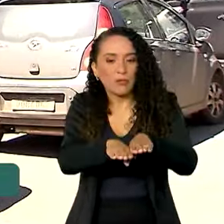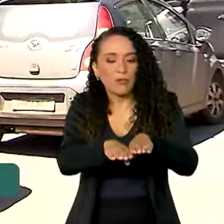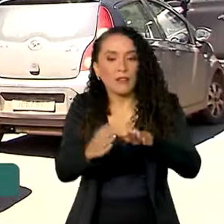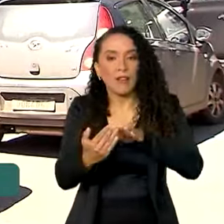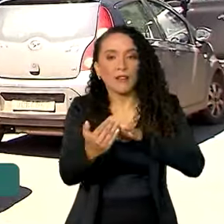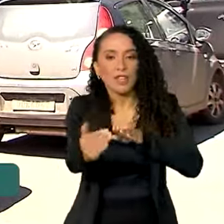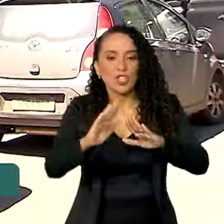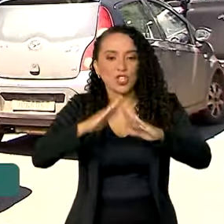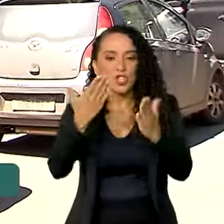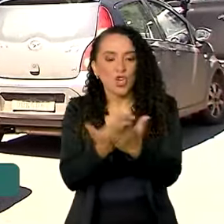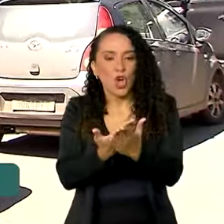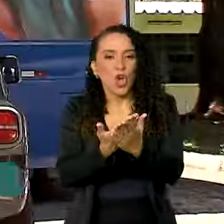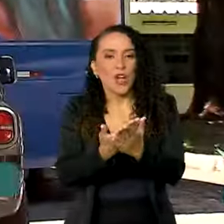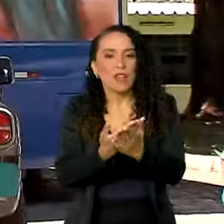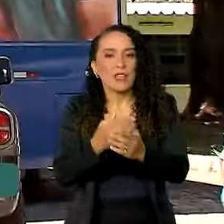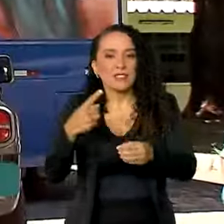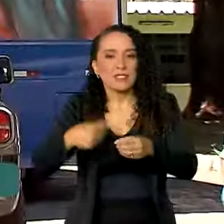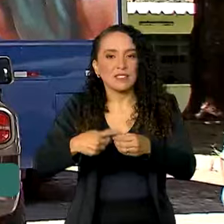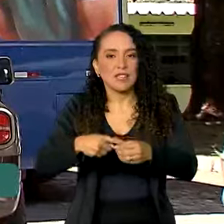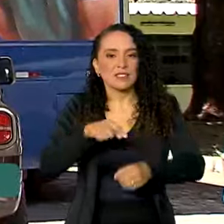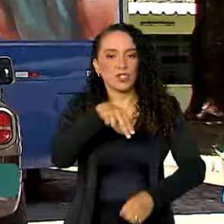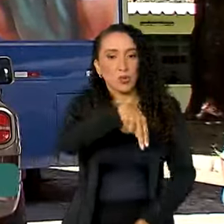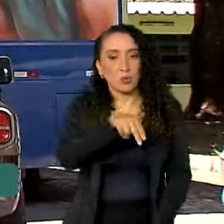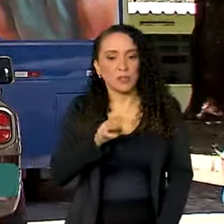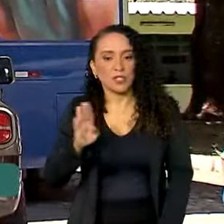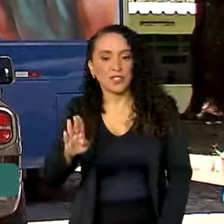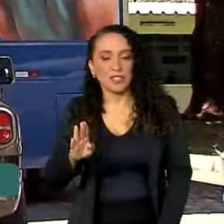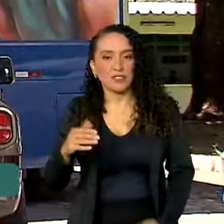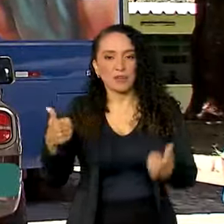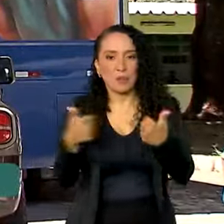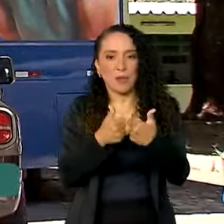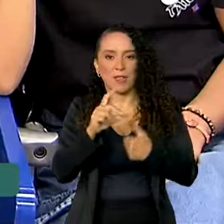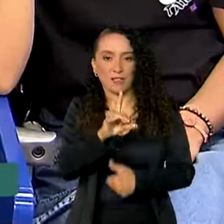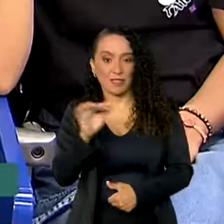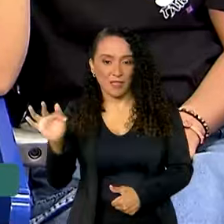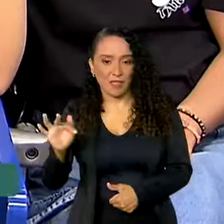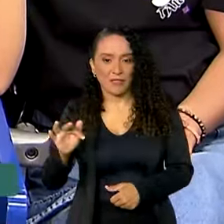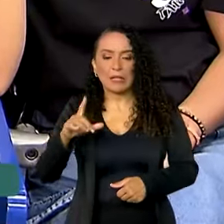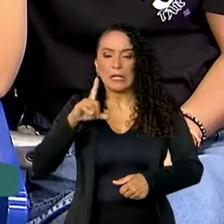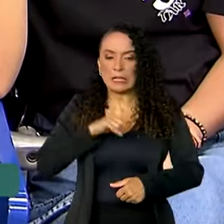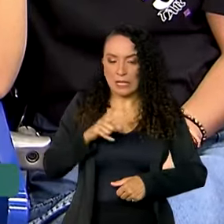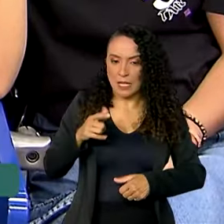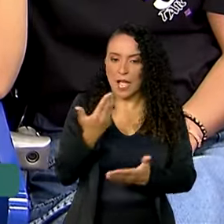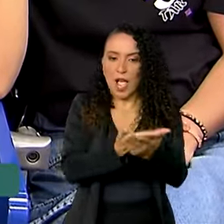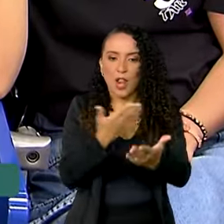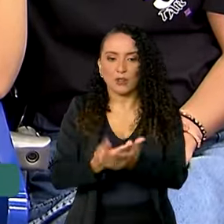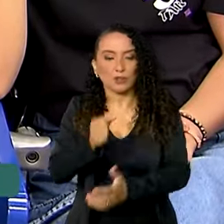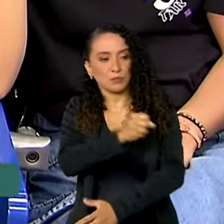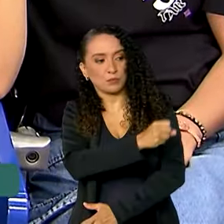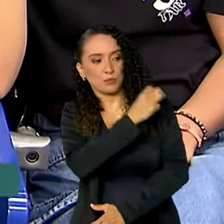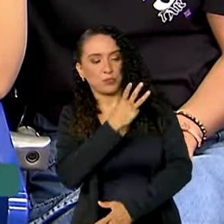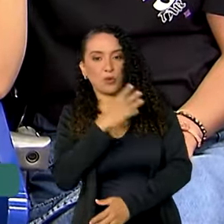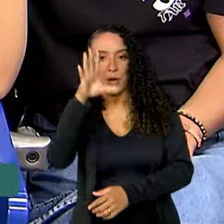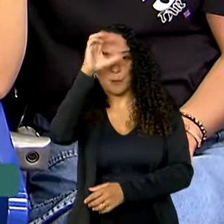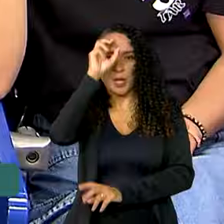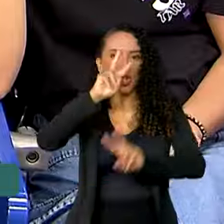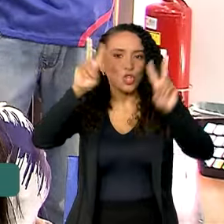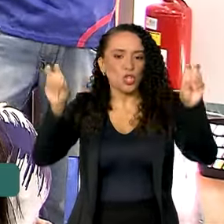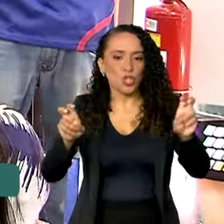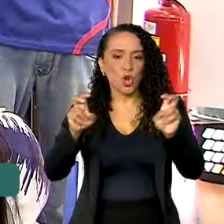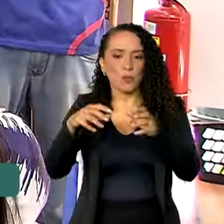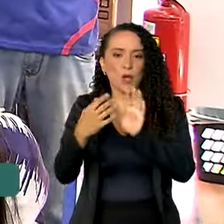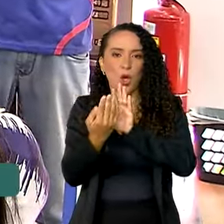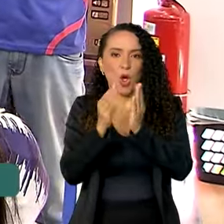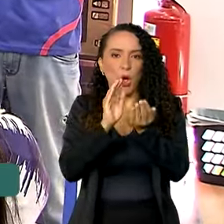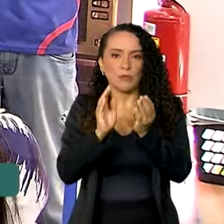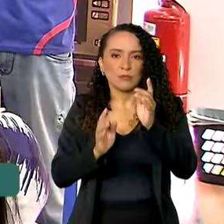escola do Núcleo Bandeirante, a 20 minutos de Brasília. Lá, estudantes de ensino médio aprendem sobre robótica,